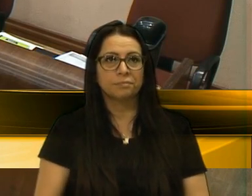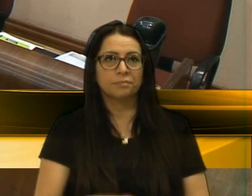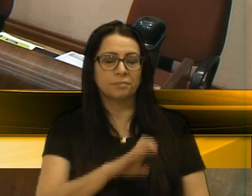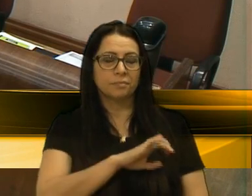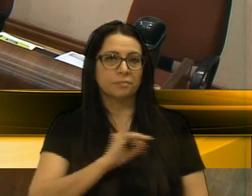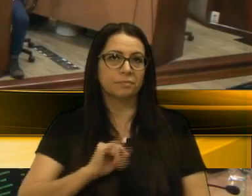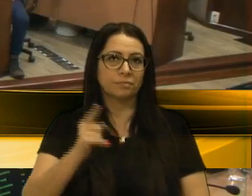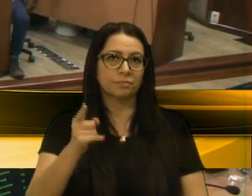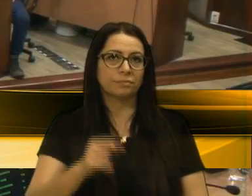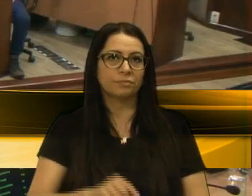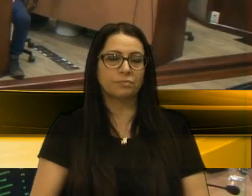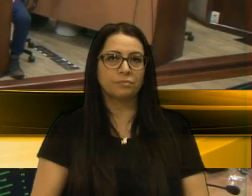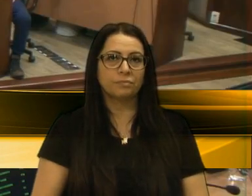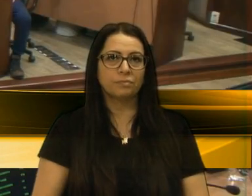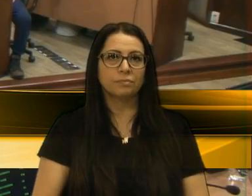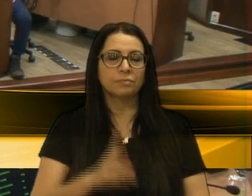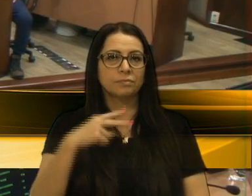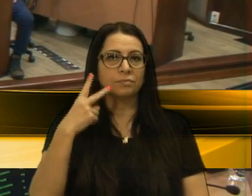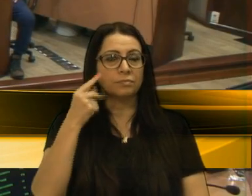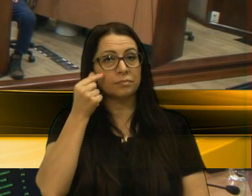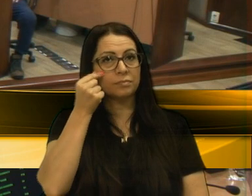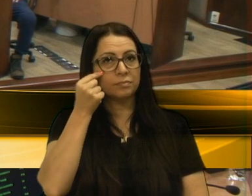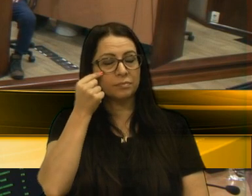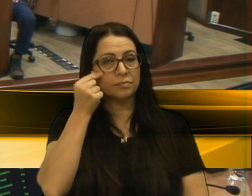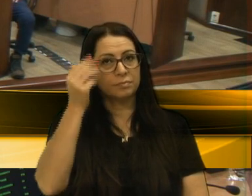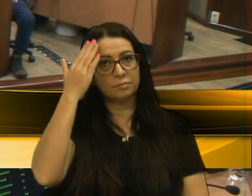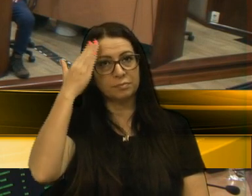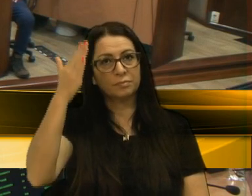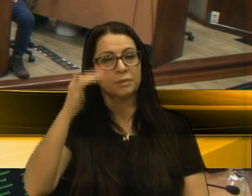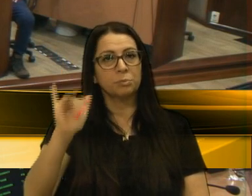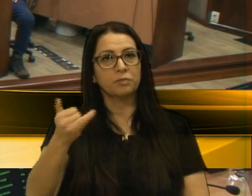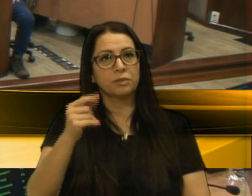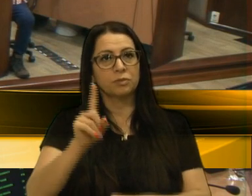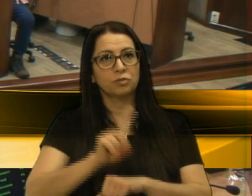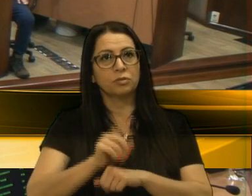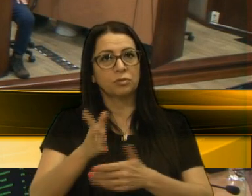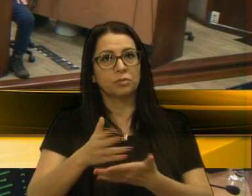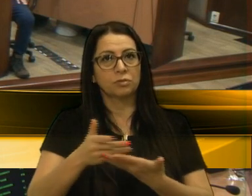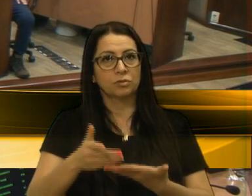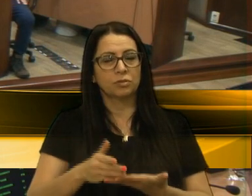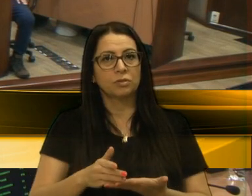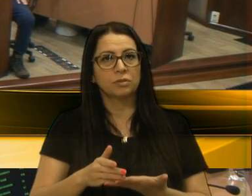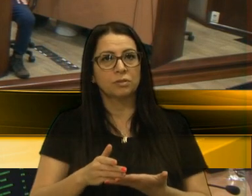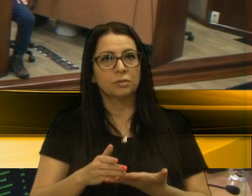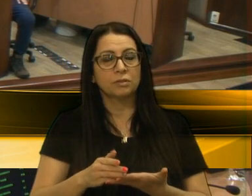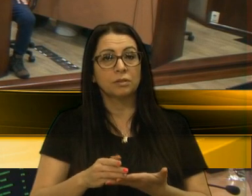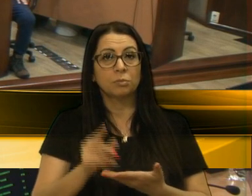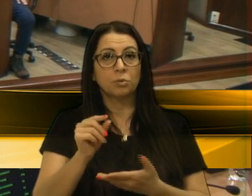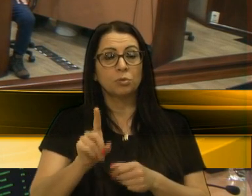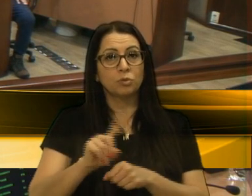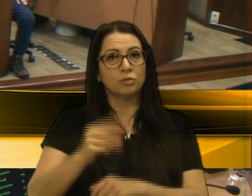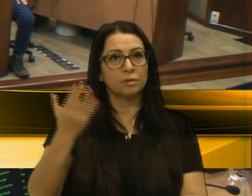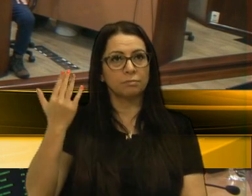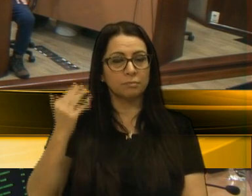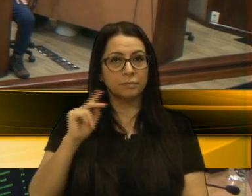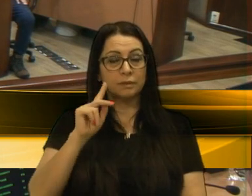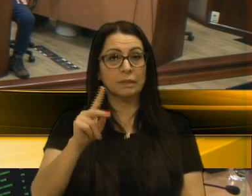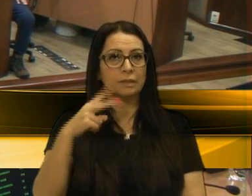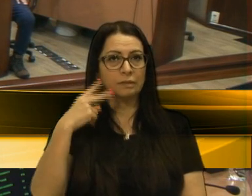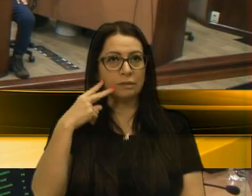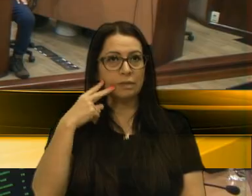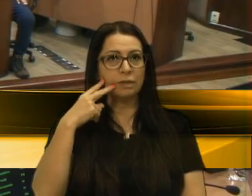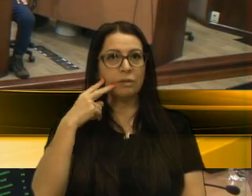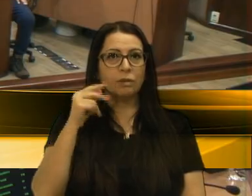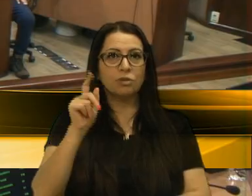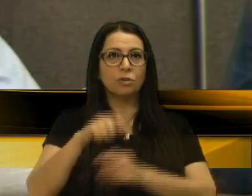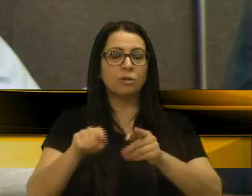imediato. Vereador Eloy, obrigado. Eu só queria aproveitar o dia de hoje, então, para dizer que há poucos dias atrás, esse vereador